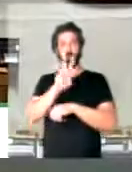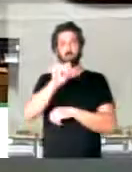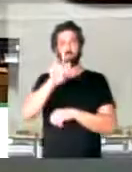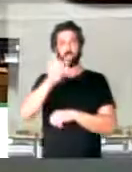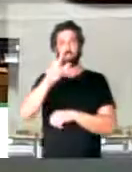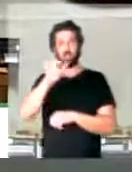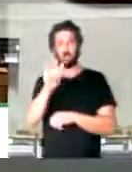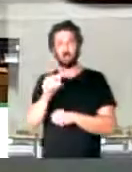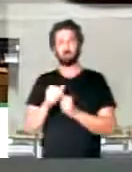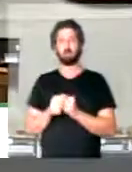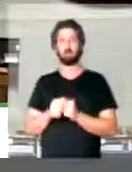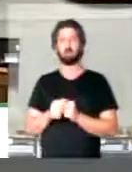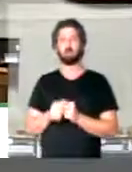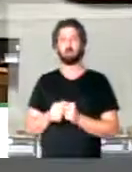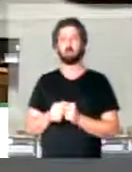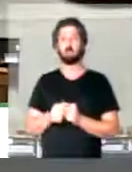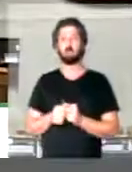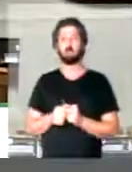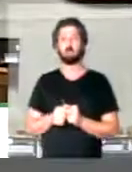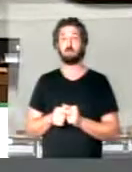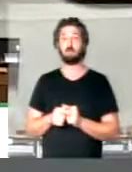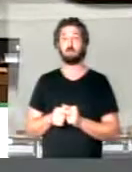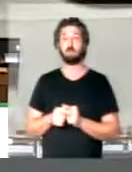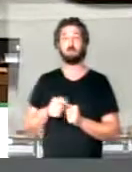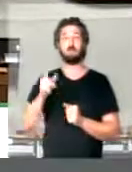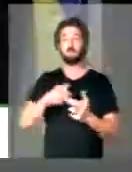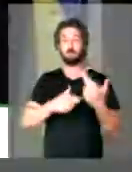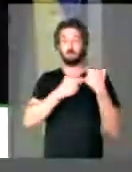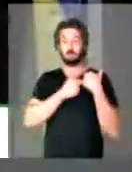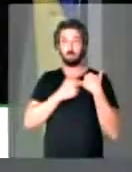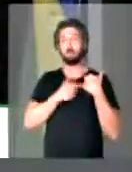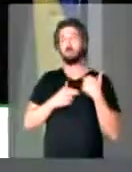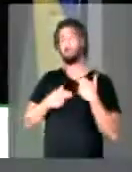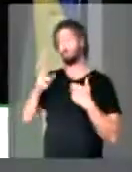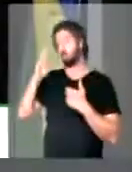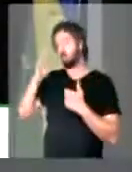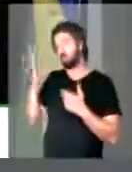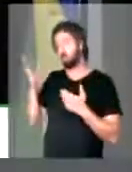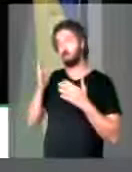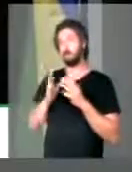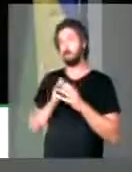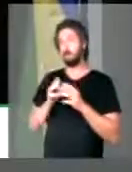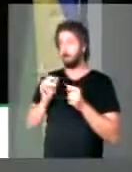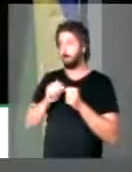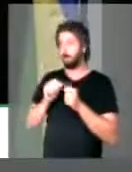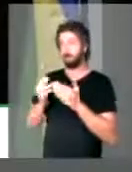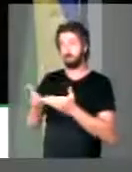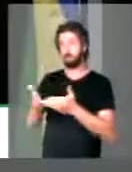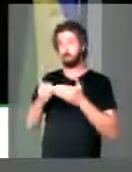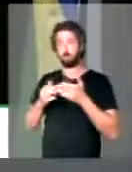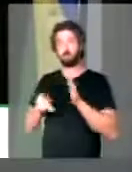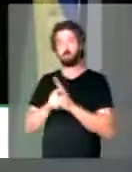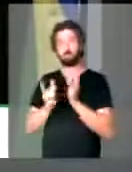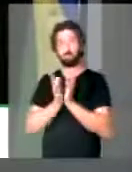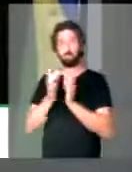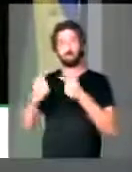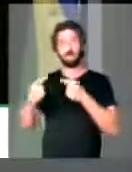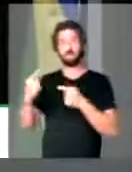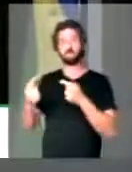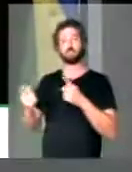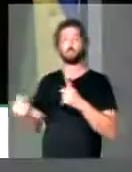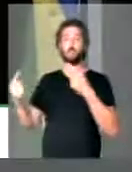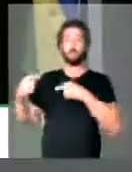deputado Marco Maia, chamada a responsabilidade por vossa excelência, pelos partidos de oposição,